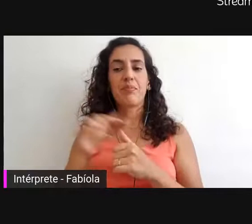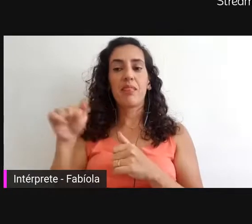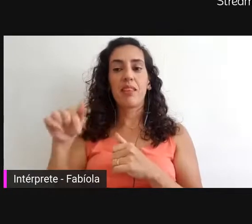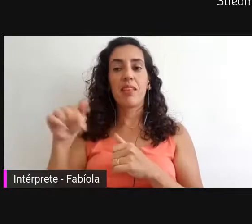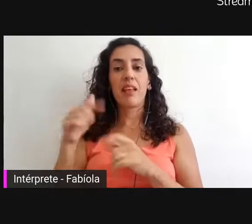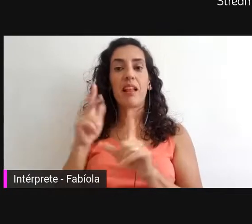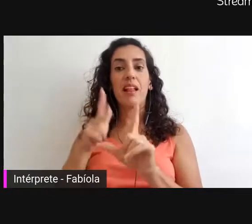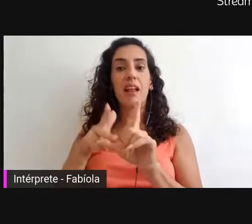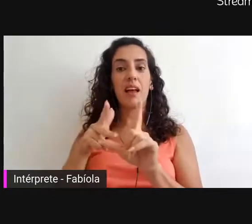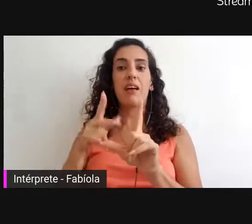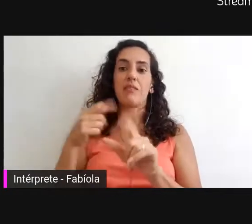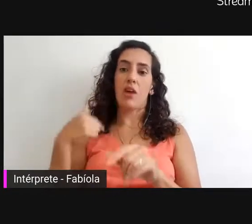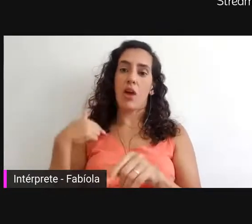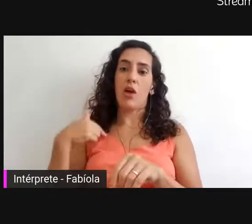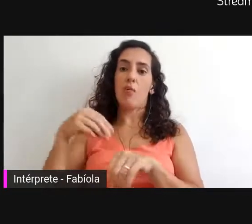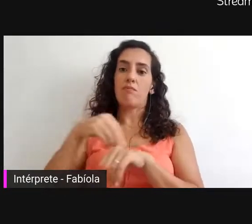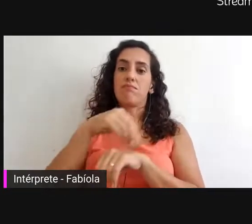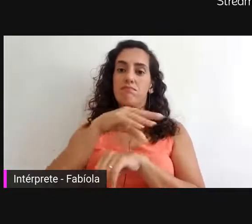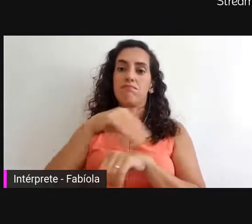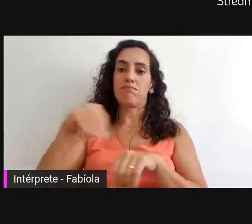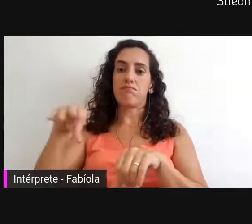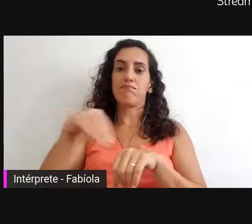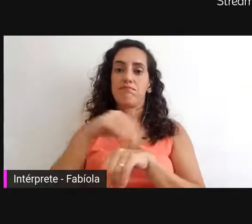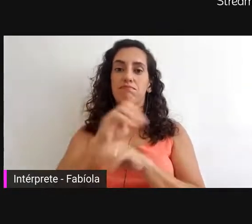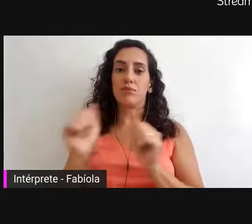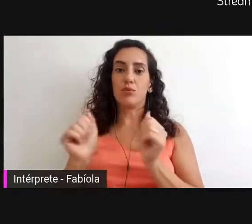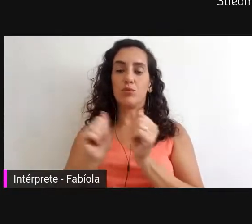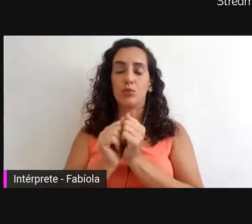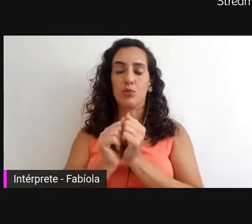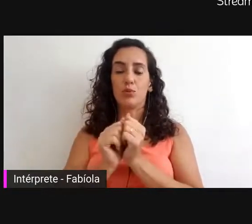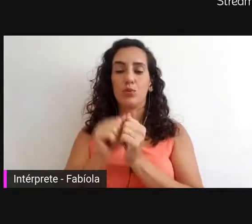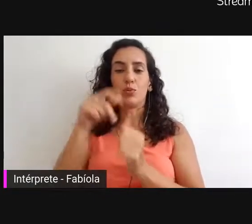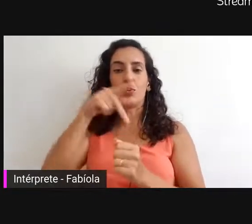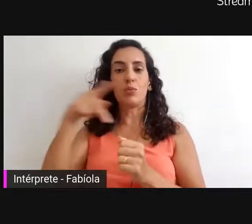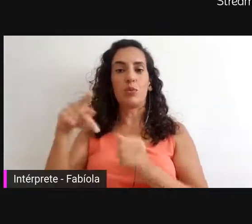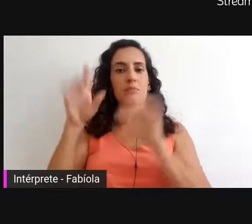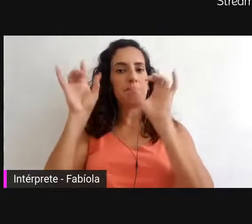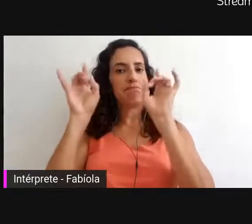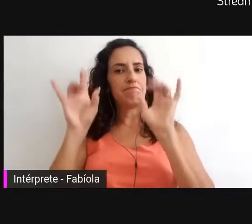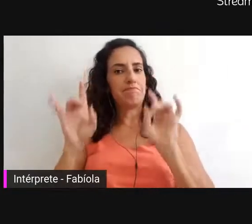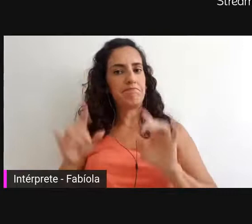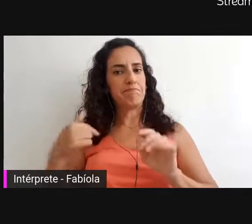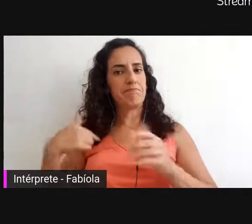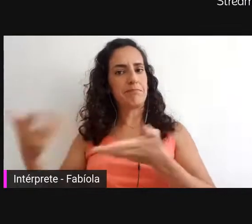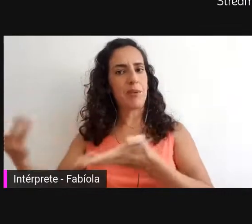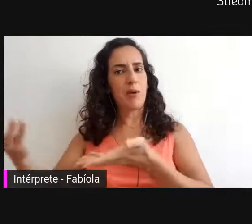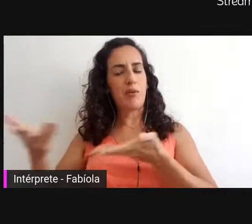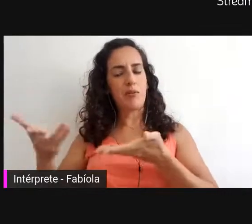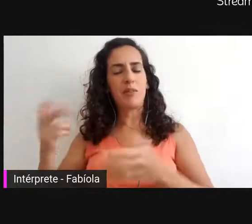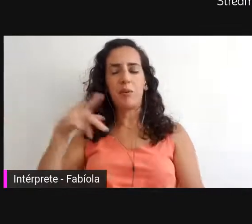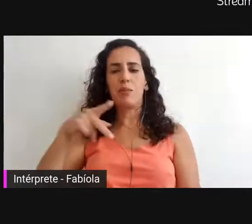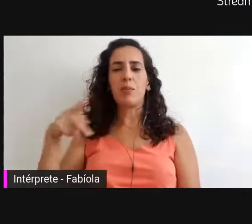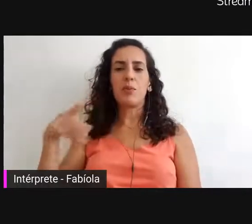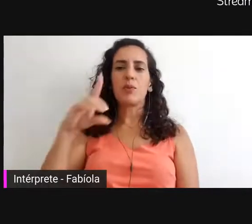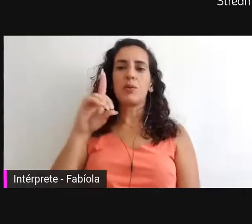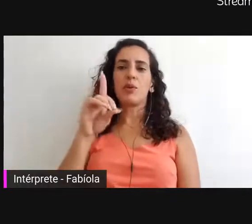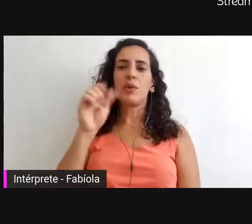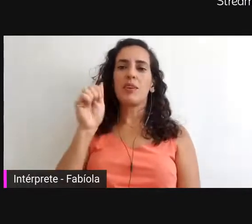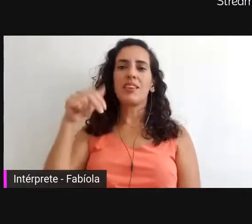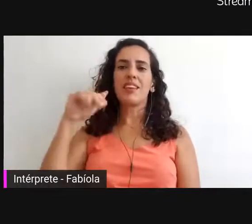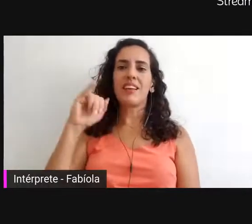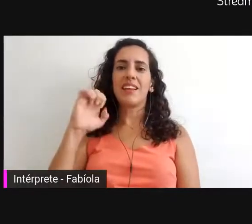mediada por mim, e temos hoje o nosso convidado especial, o professor Daniel Flores, que a quem já